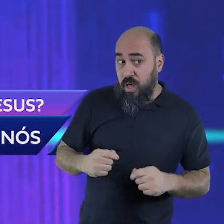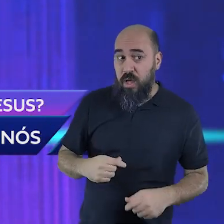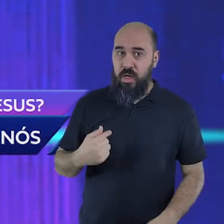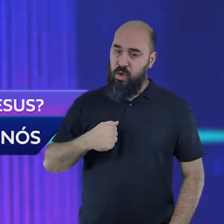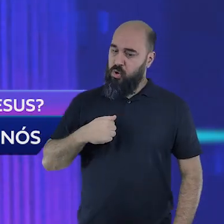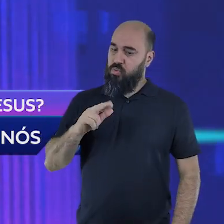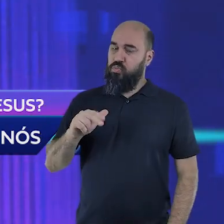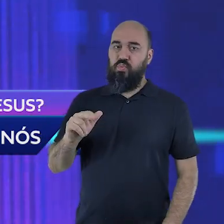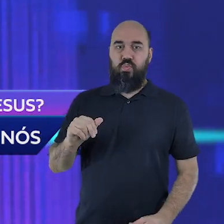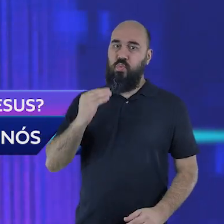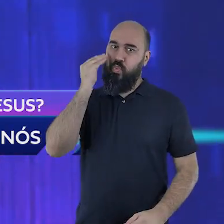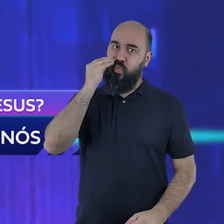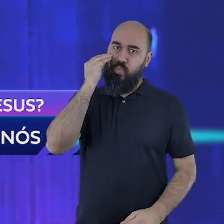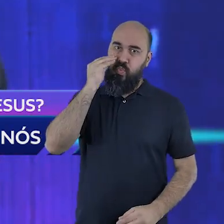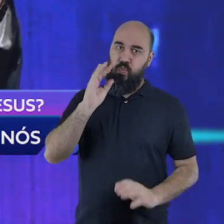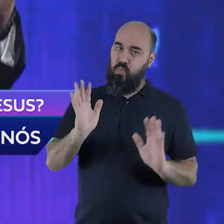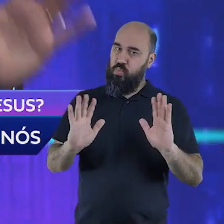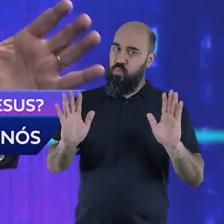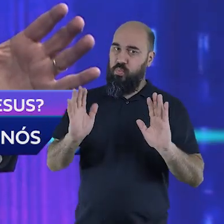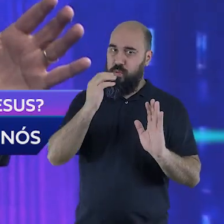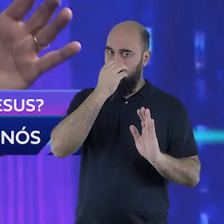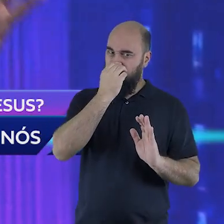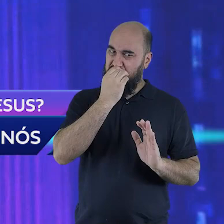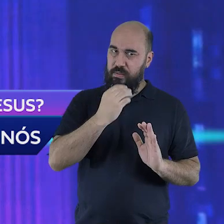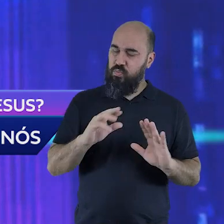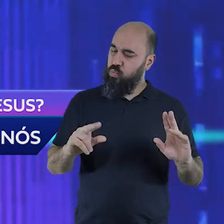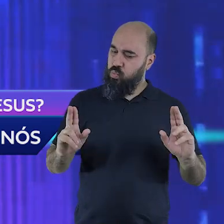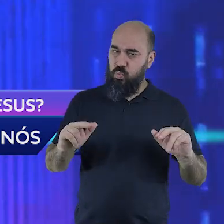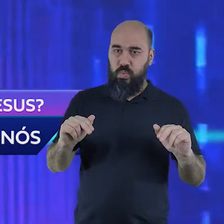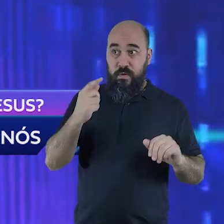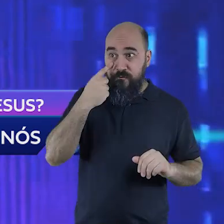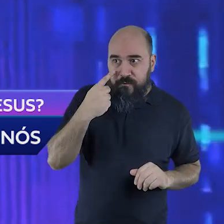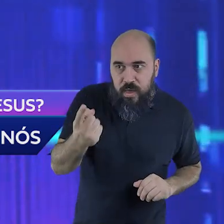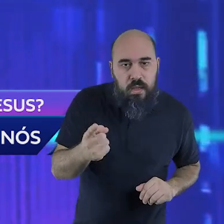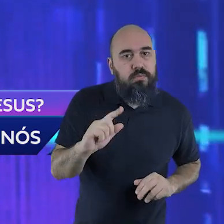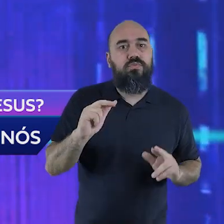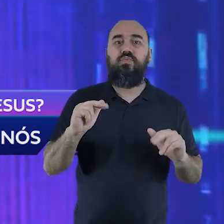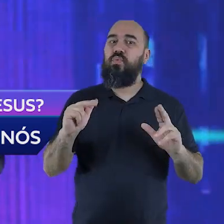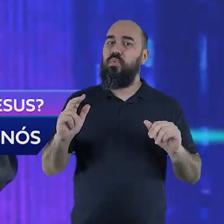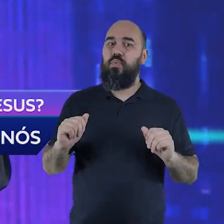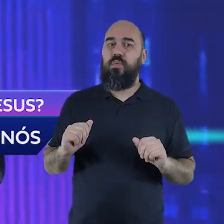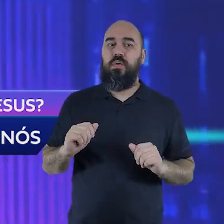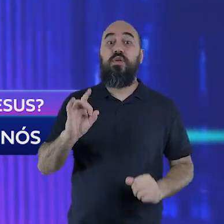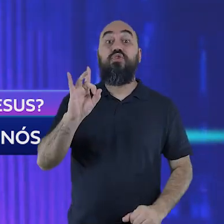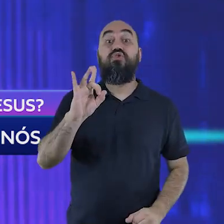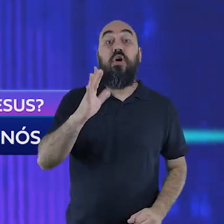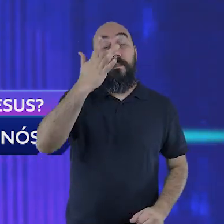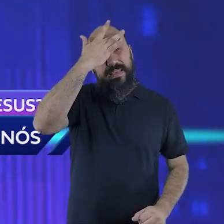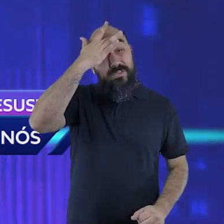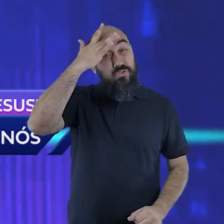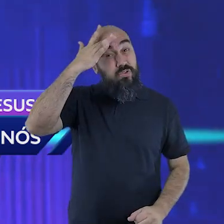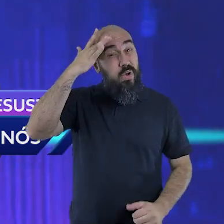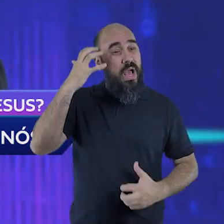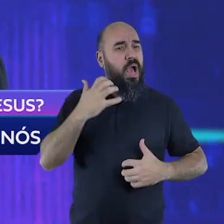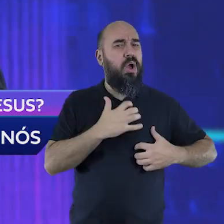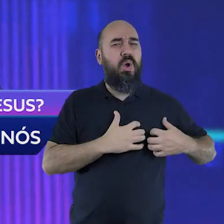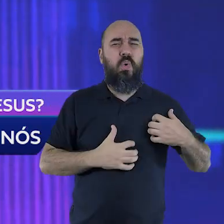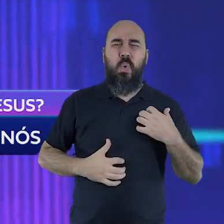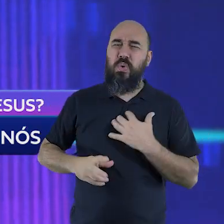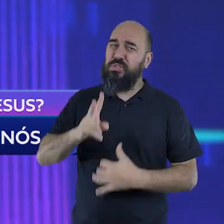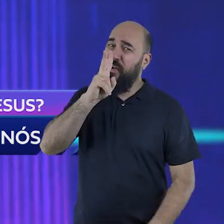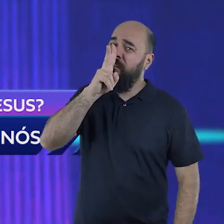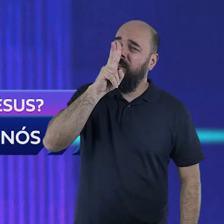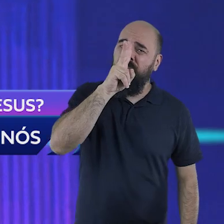particularmente, nunca vi ninguém suando sangue. Apenas pessoas em um momento de angústia